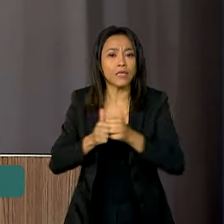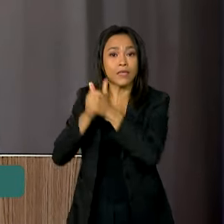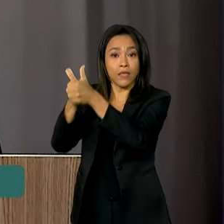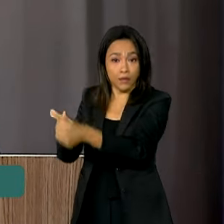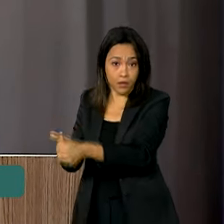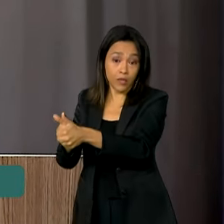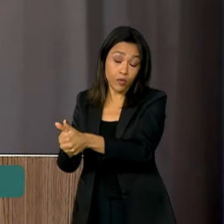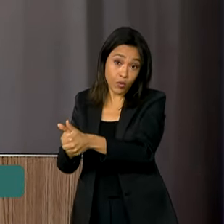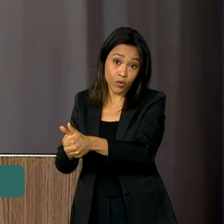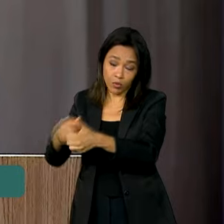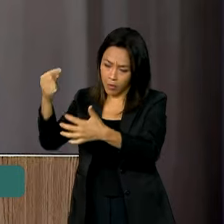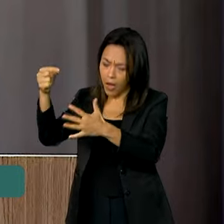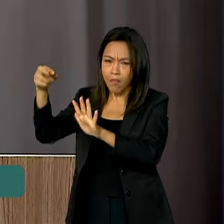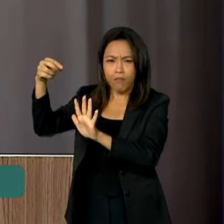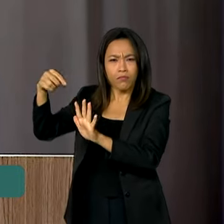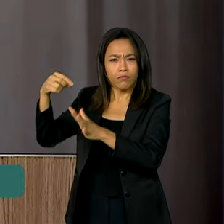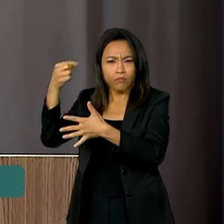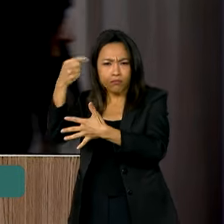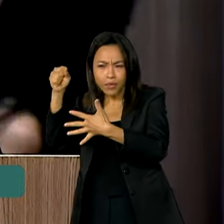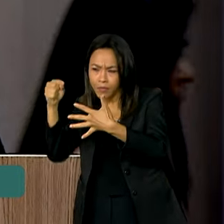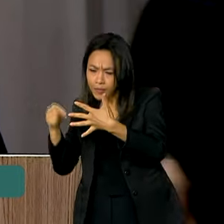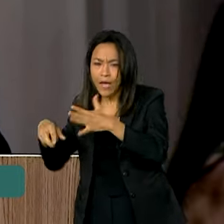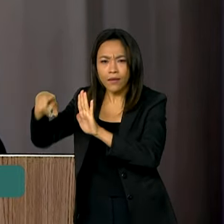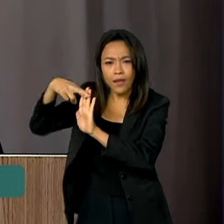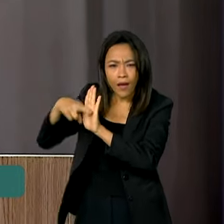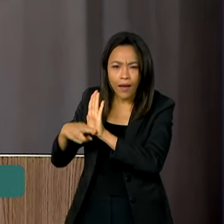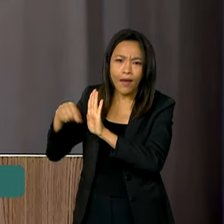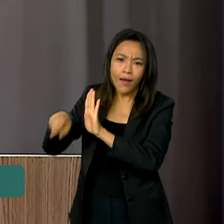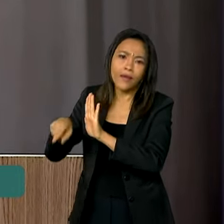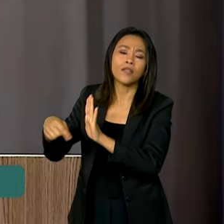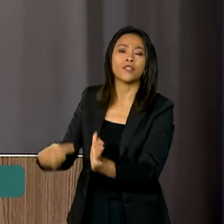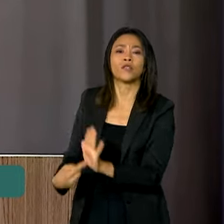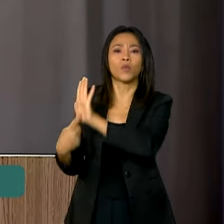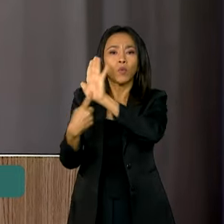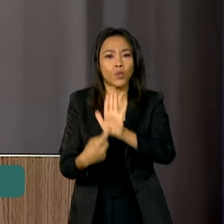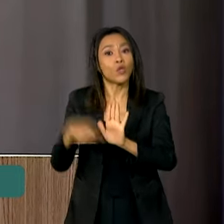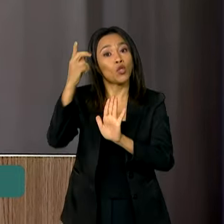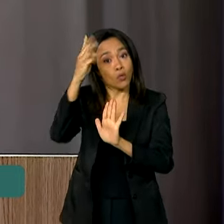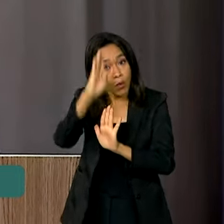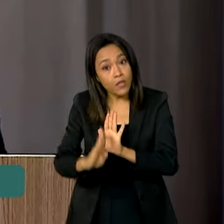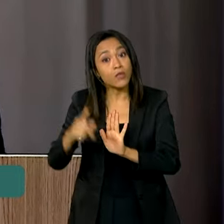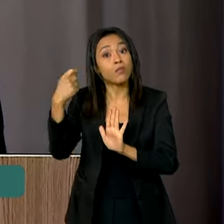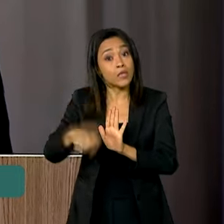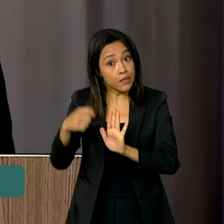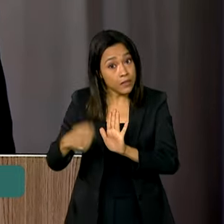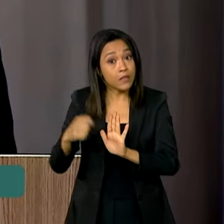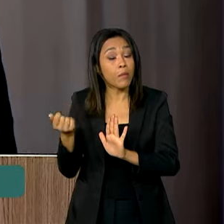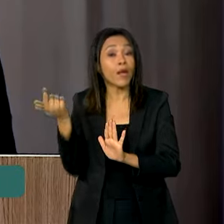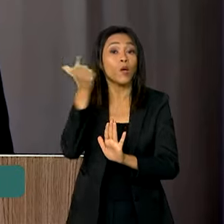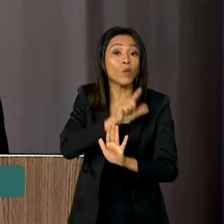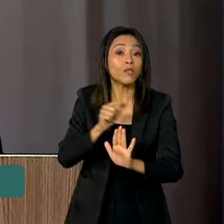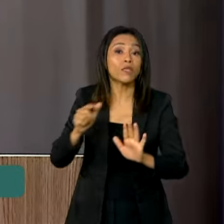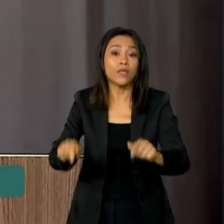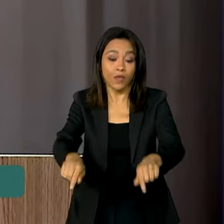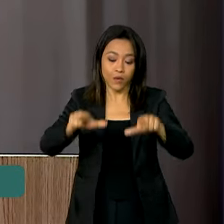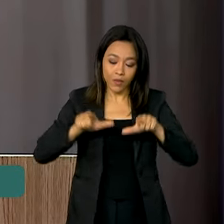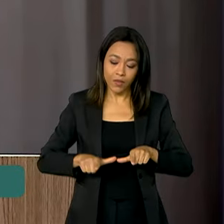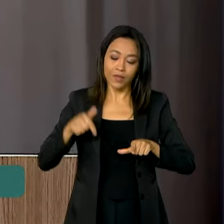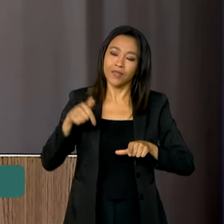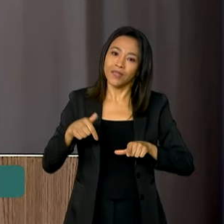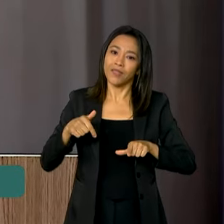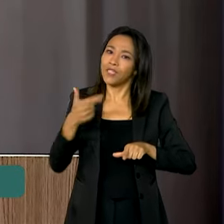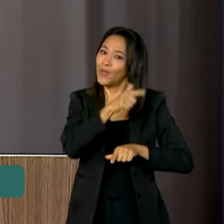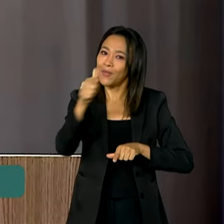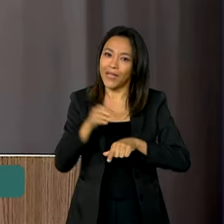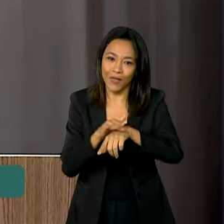os itens que a comissão regional indicou que o Brasil precisaria indicar para ser reconhecido como área livre de sarampo.